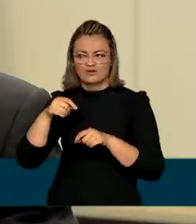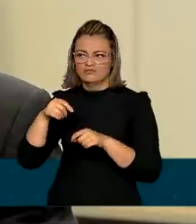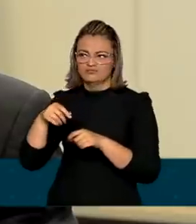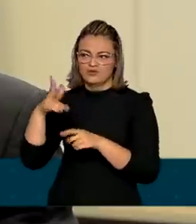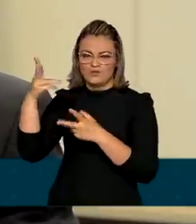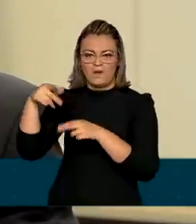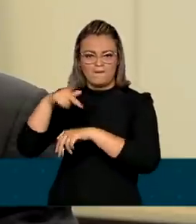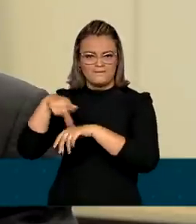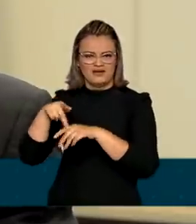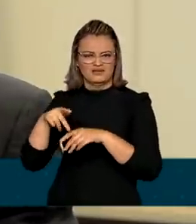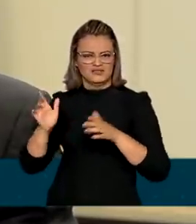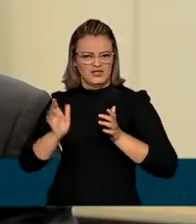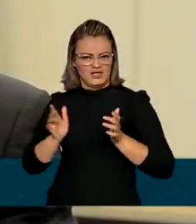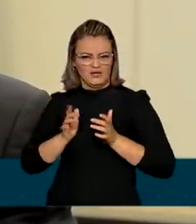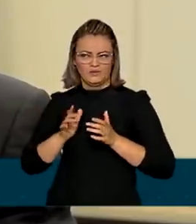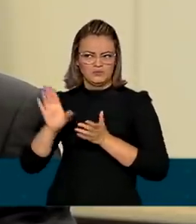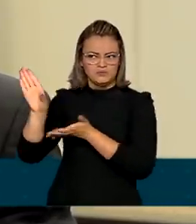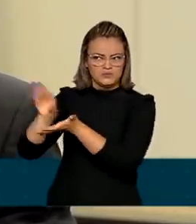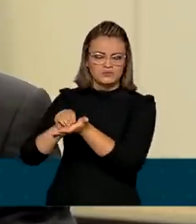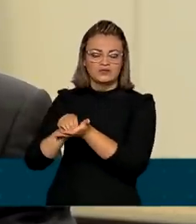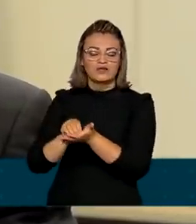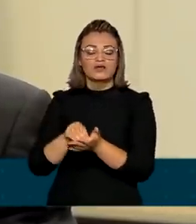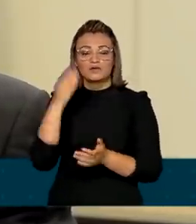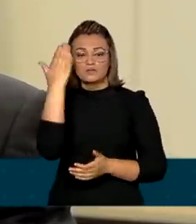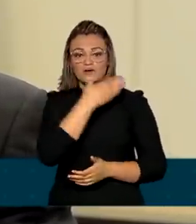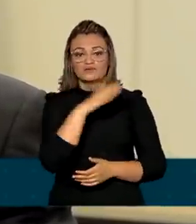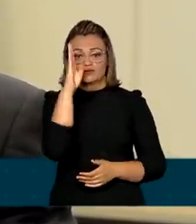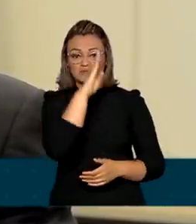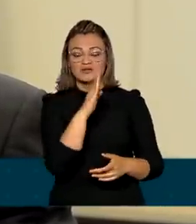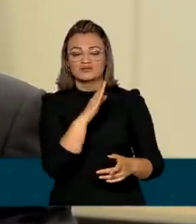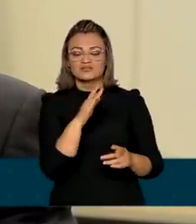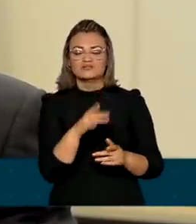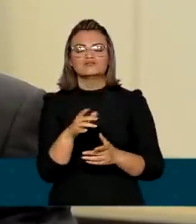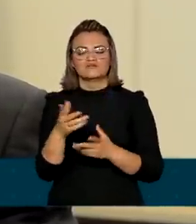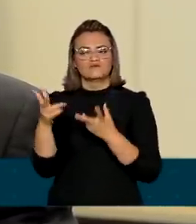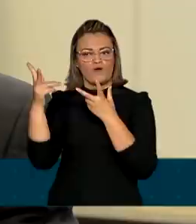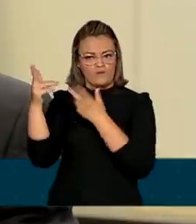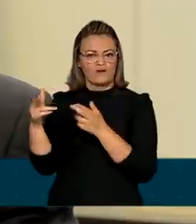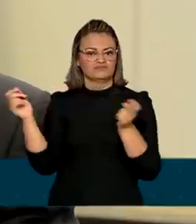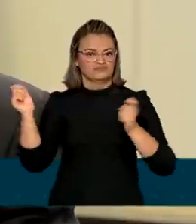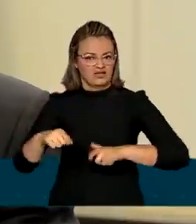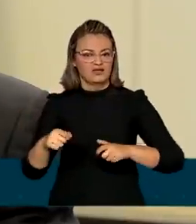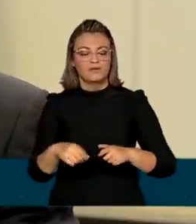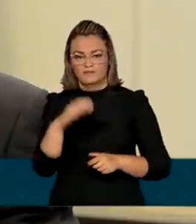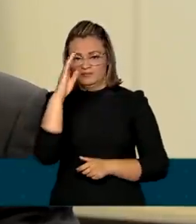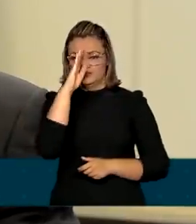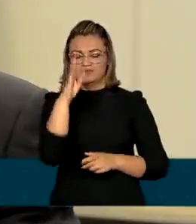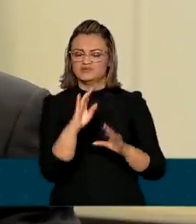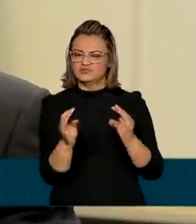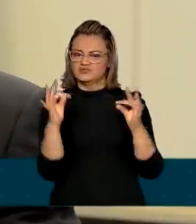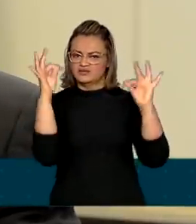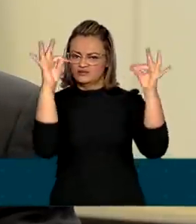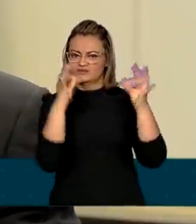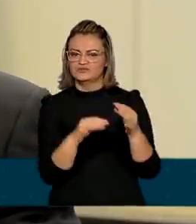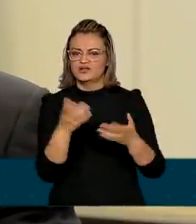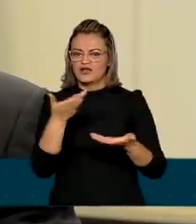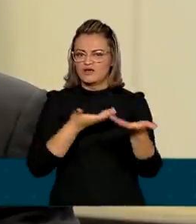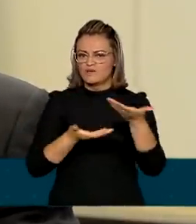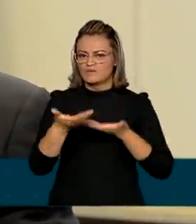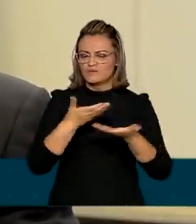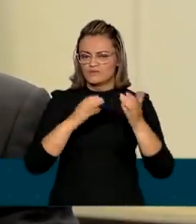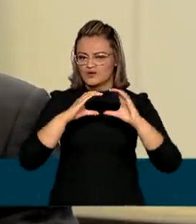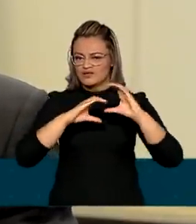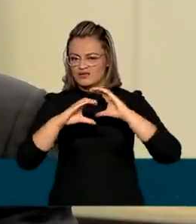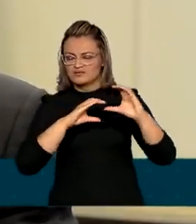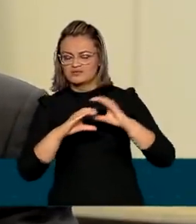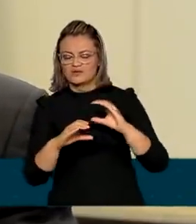ricos do mundo e também mostra que o Brasil está apto a fazer essa adesão, principalmente na parte de tecnologia, na parte de comunicações,